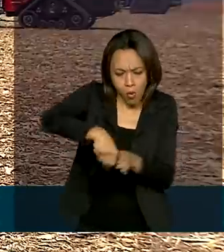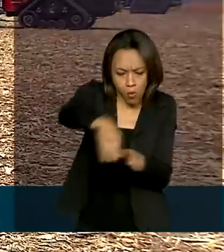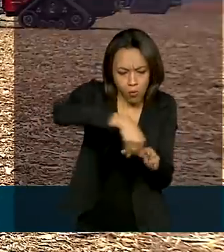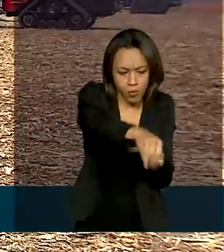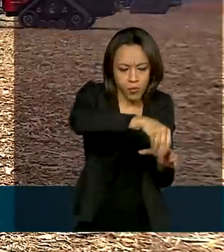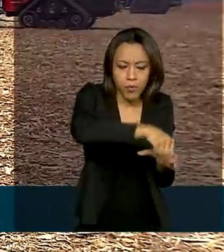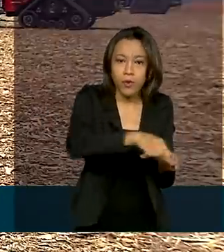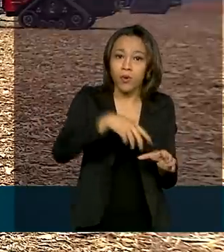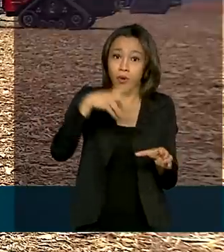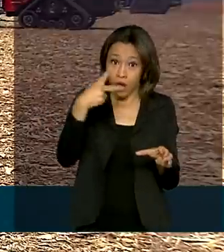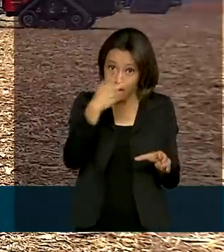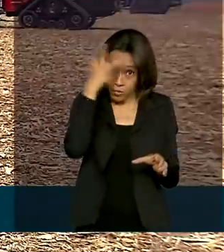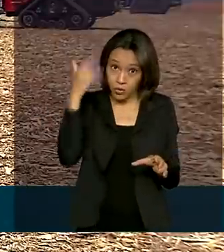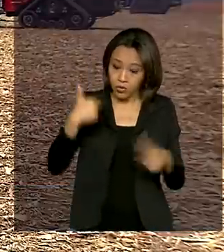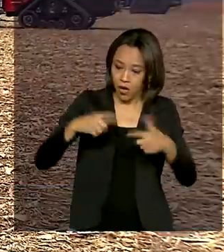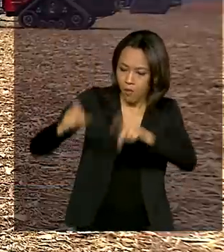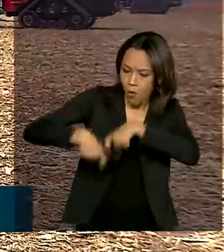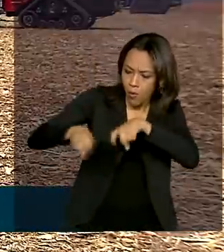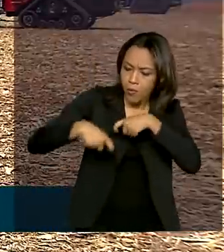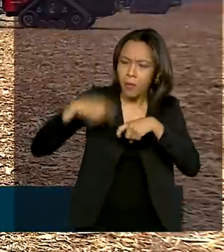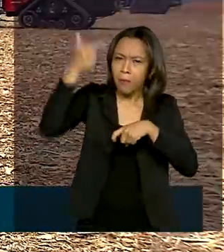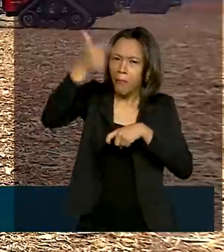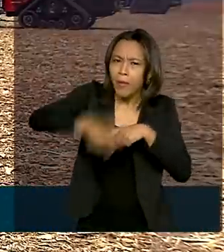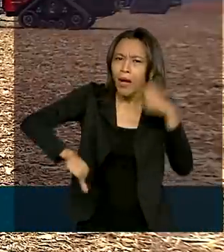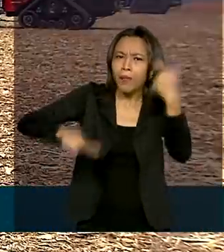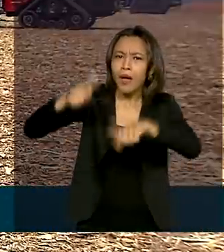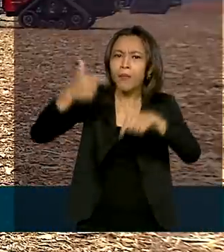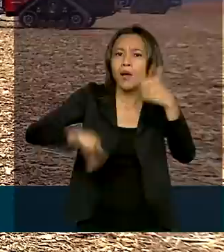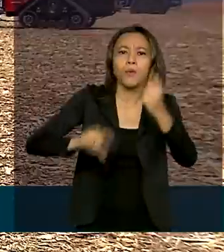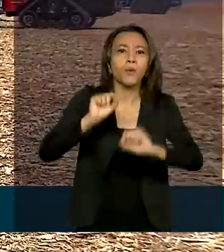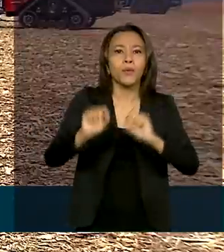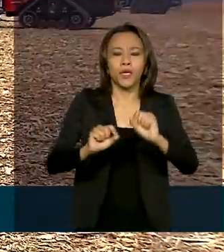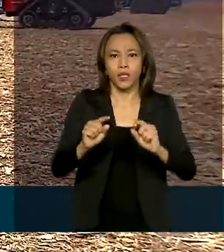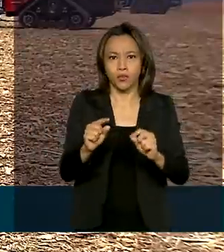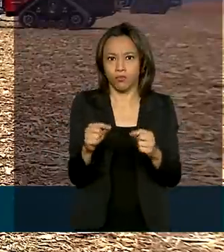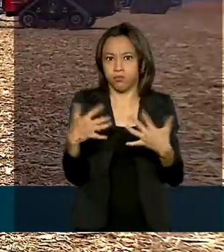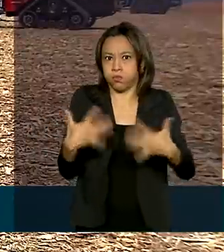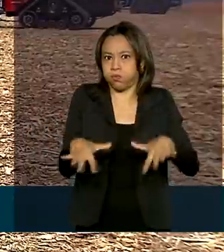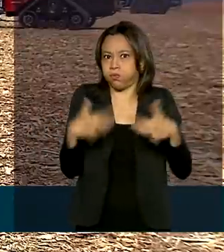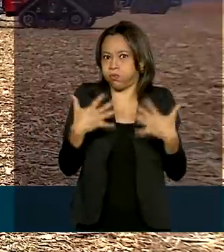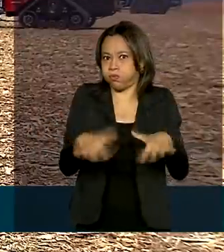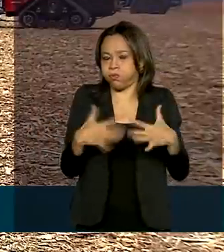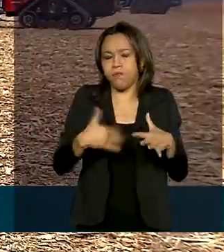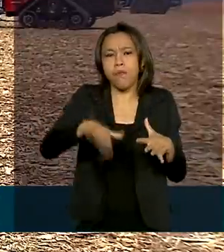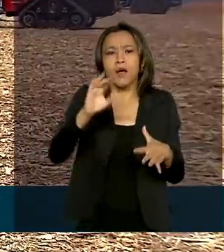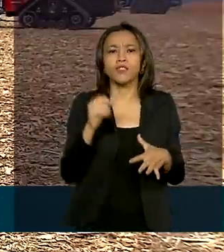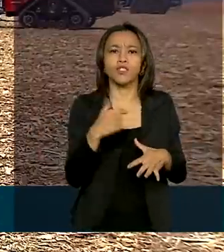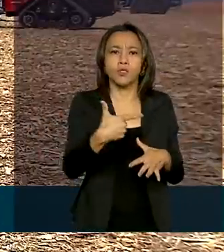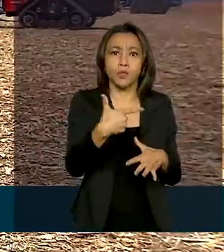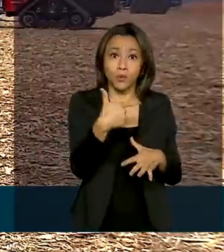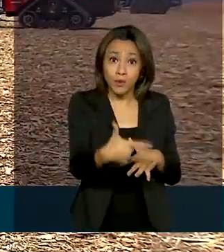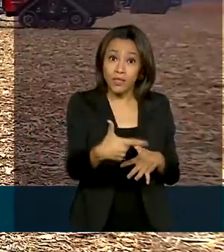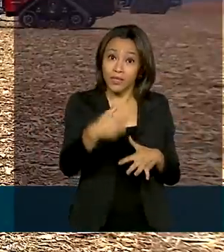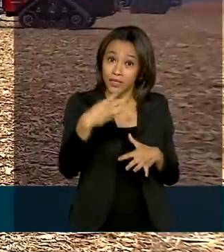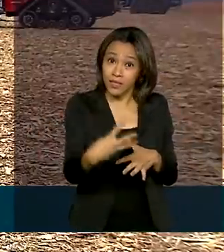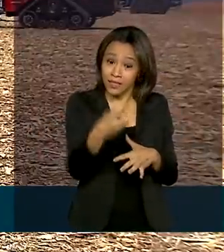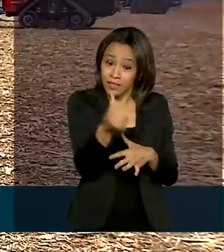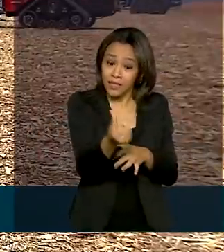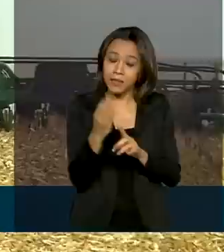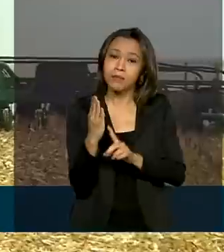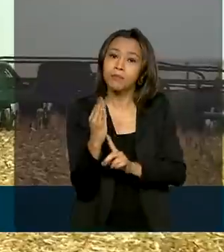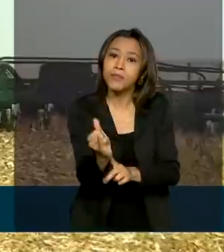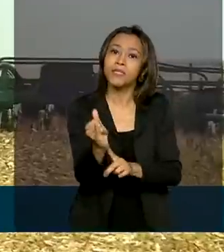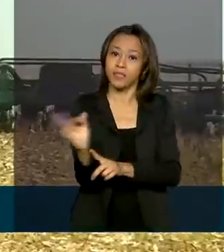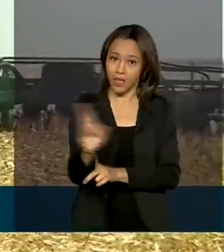agricultores brasileiros contam com o maior volume de recursos da história do plano safra. São mais de R 236 bilhões.